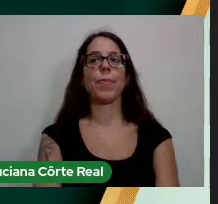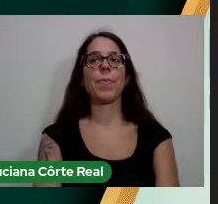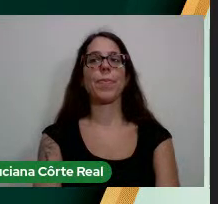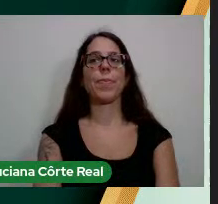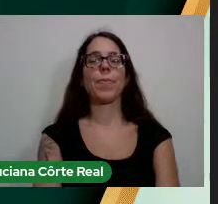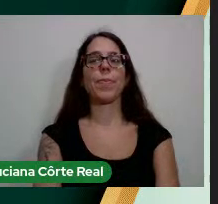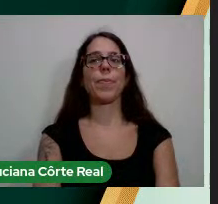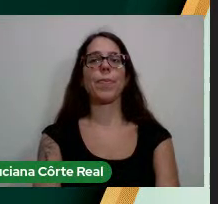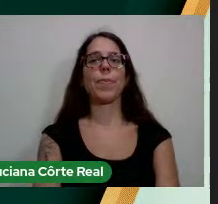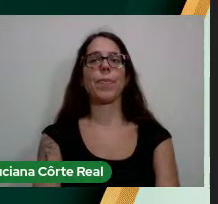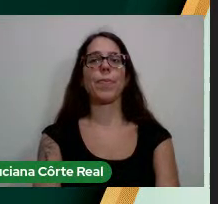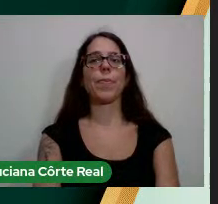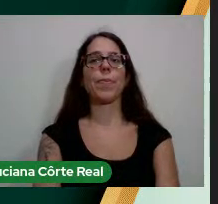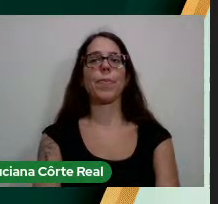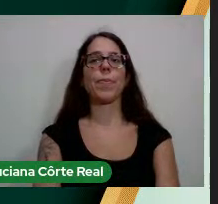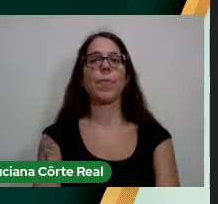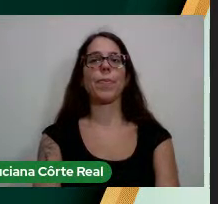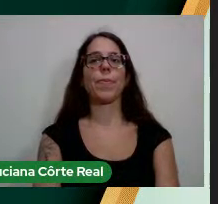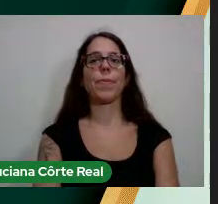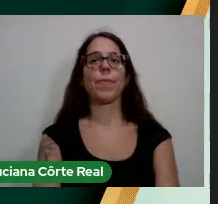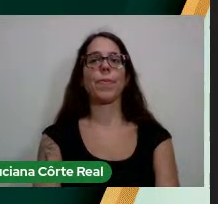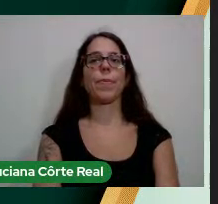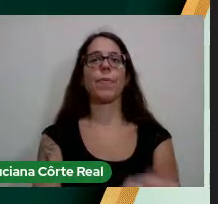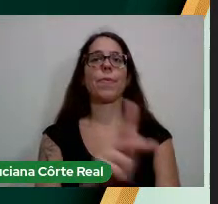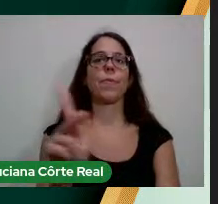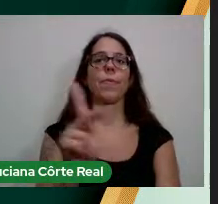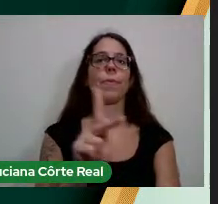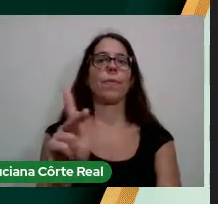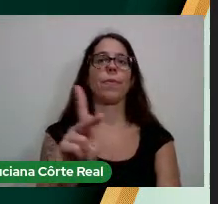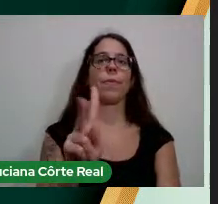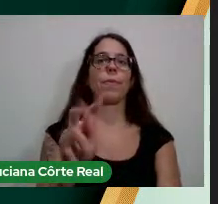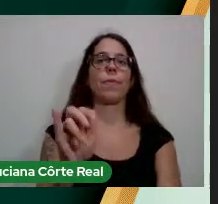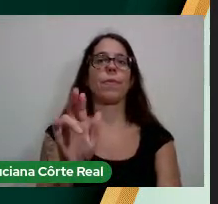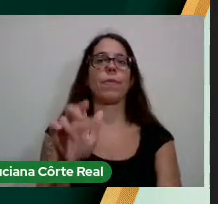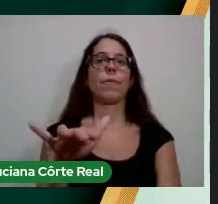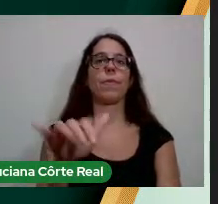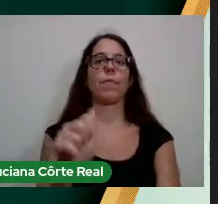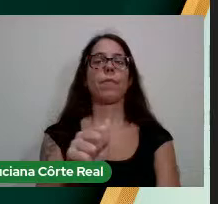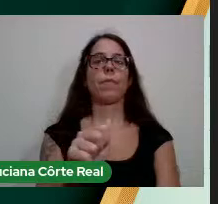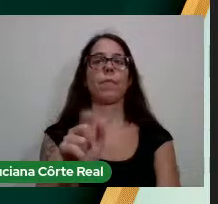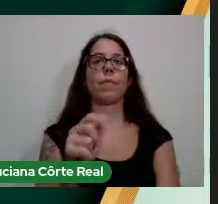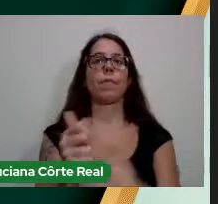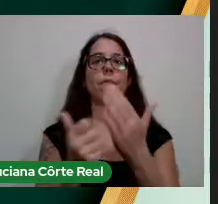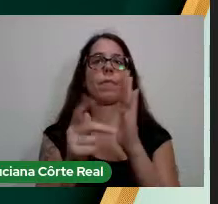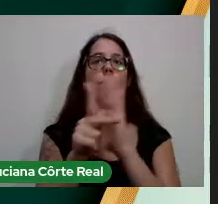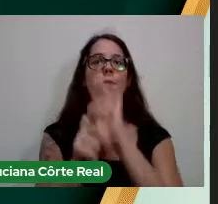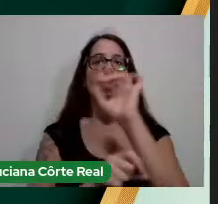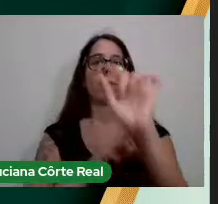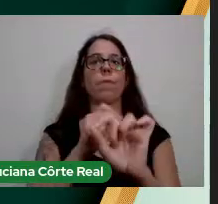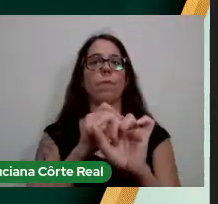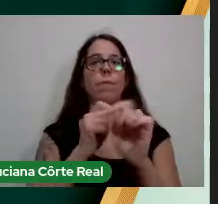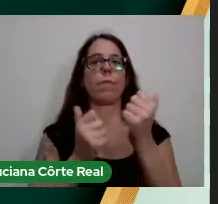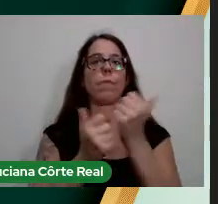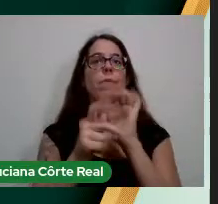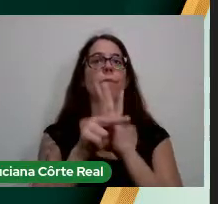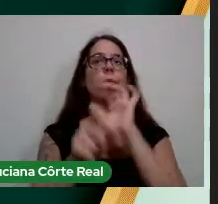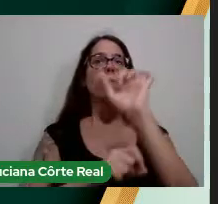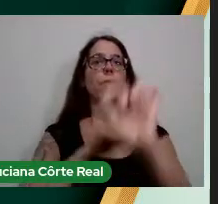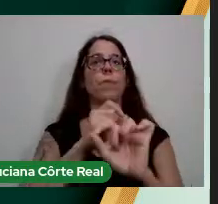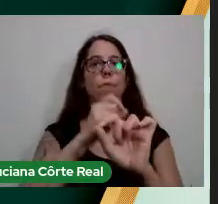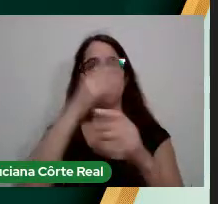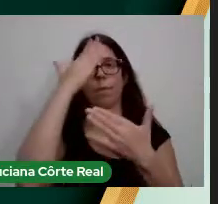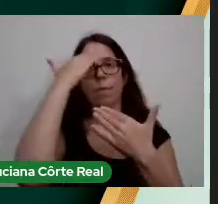A tutora homenageada, professora Virginia Caetano. Boa tarde a todas e a todos,